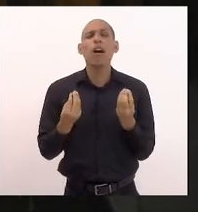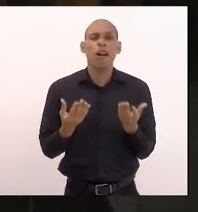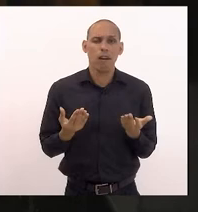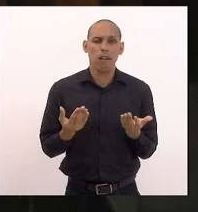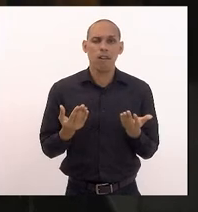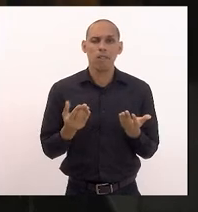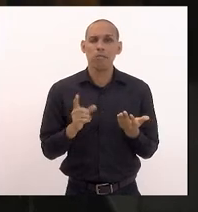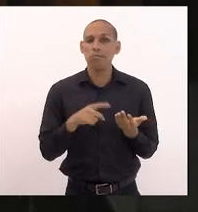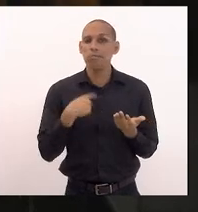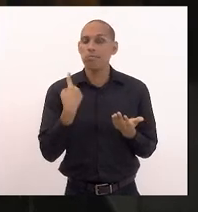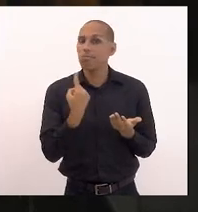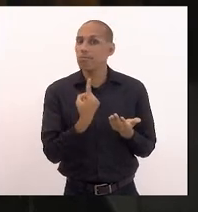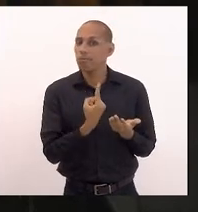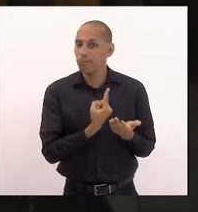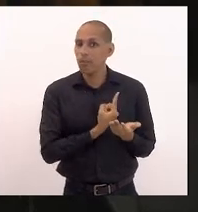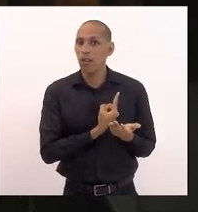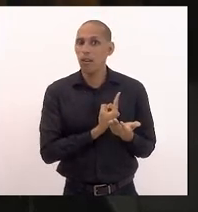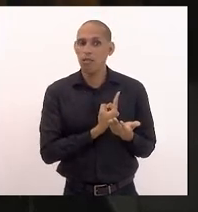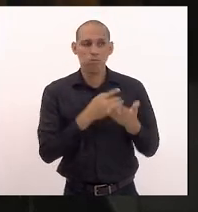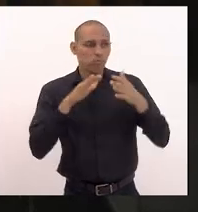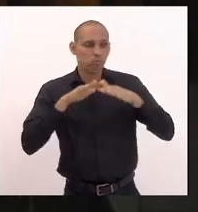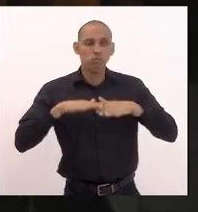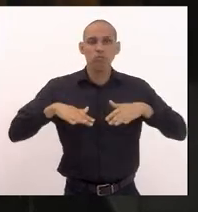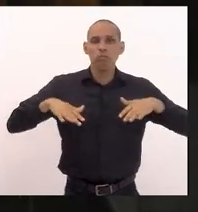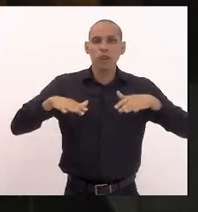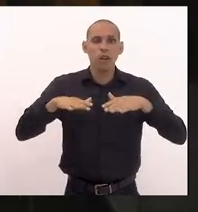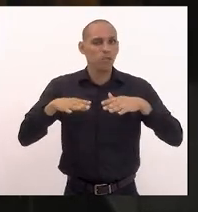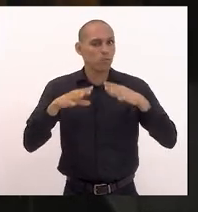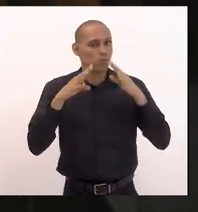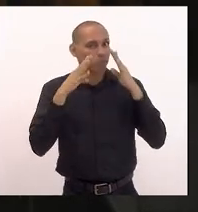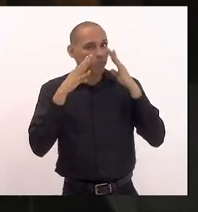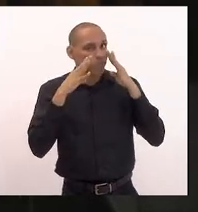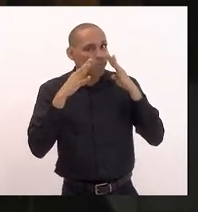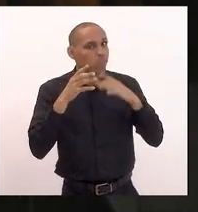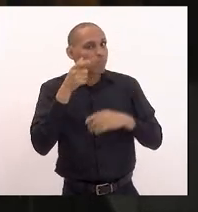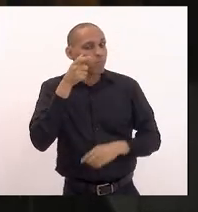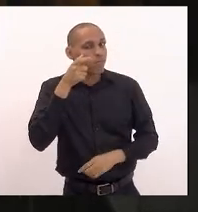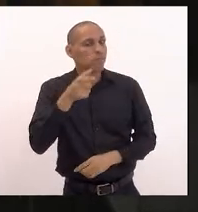absolutamente de olhos abertos